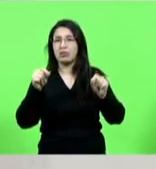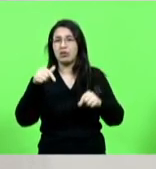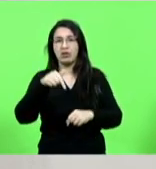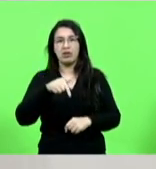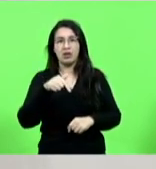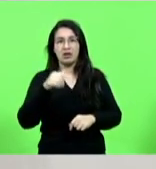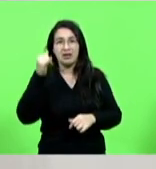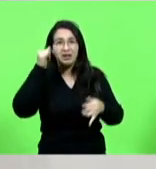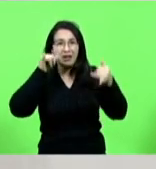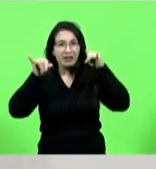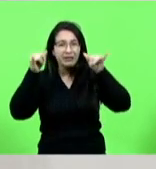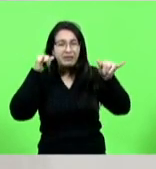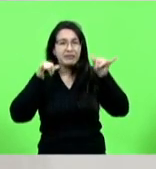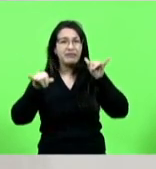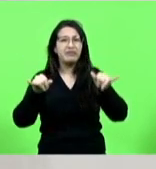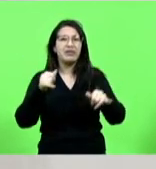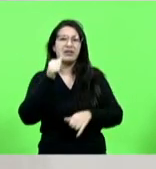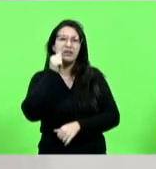é tão